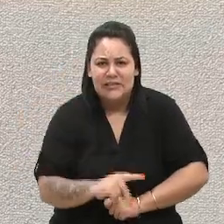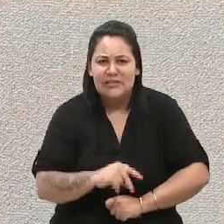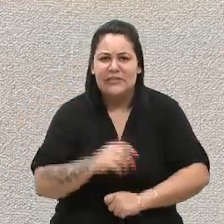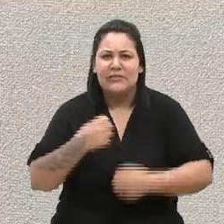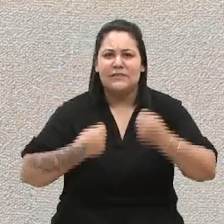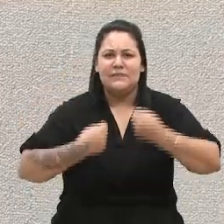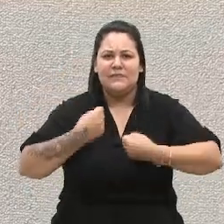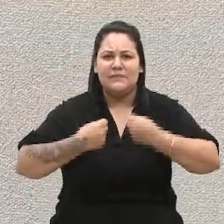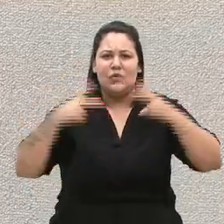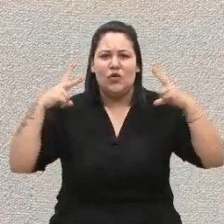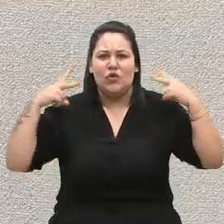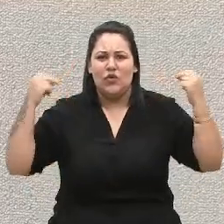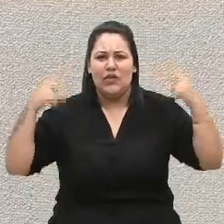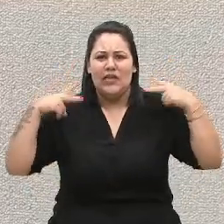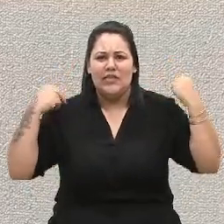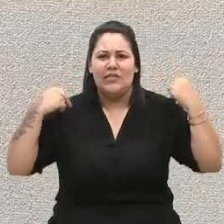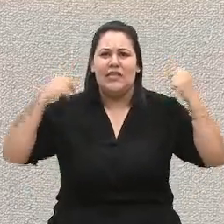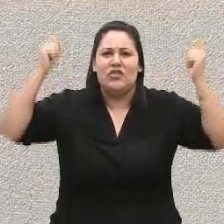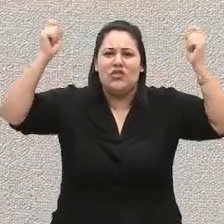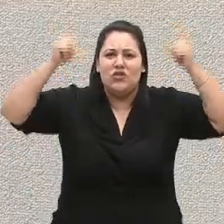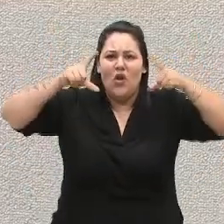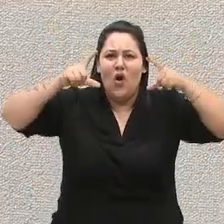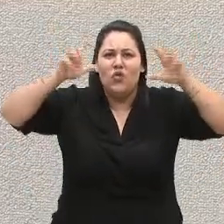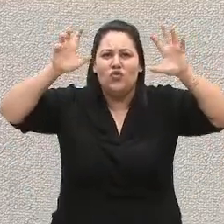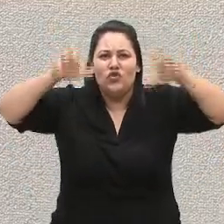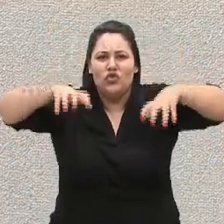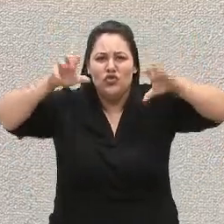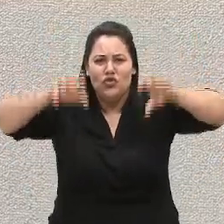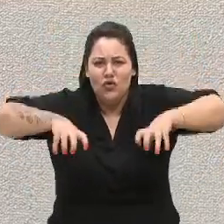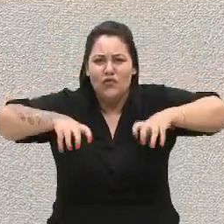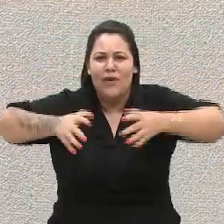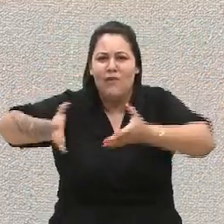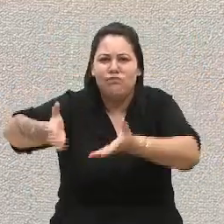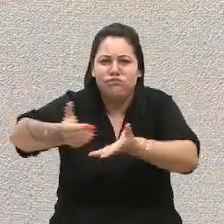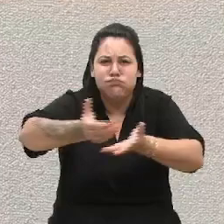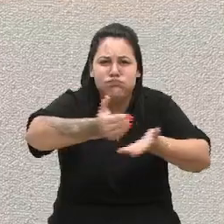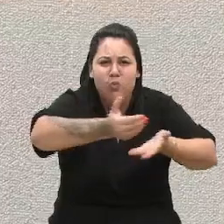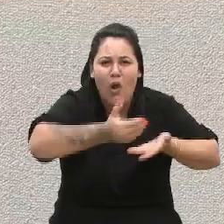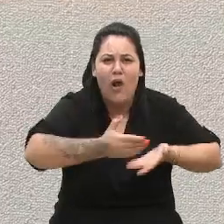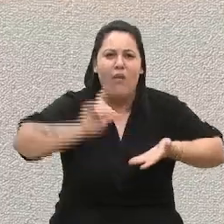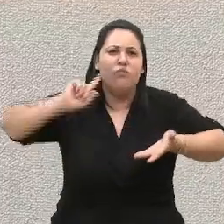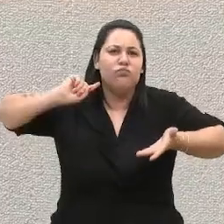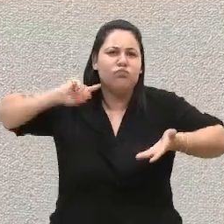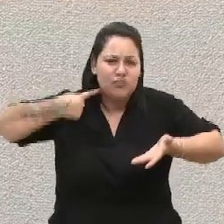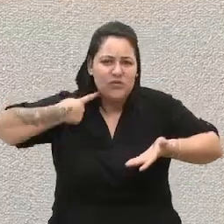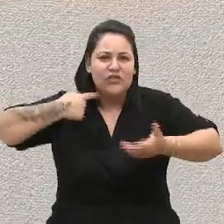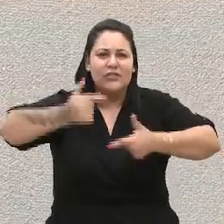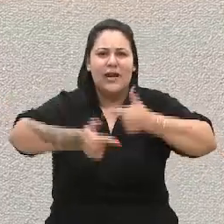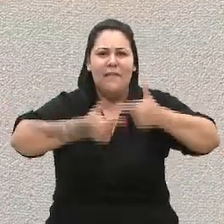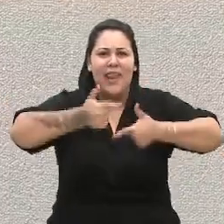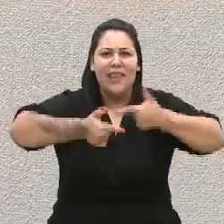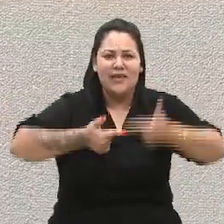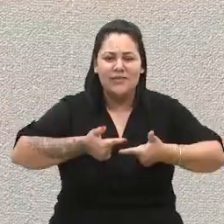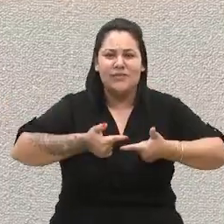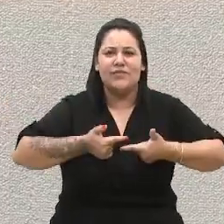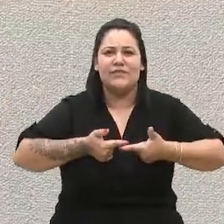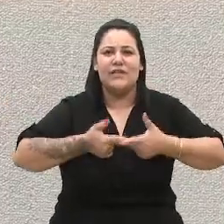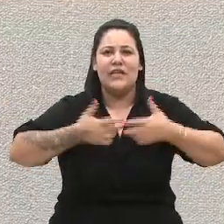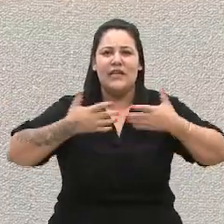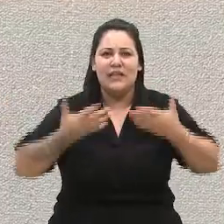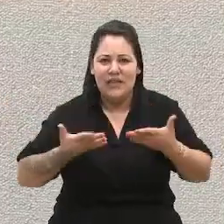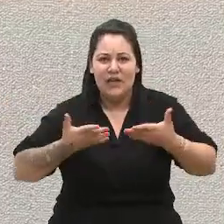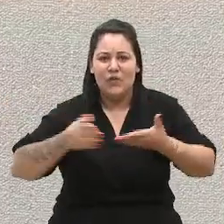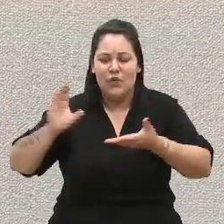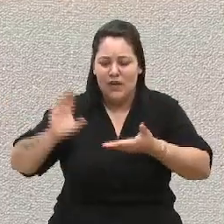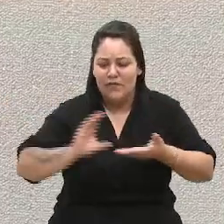chuva, no sol, na noite, estão lá recolhendo lixo. Então, o destino do recurso